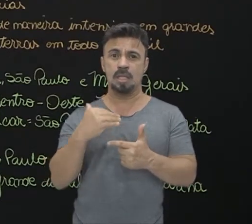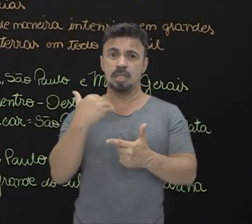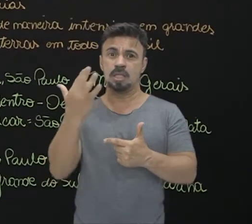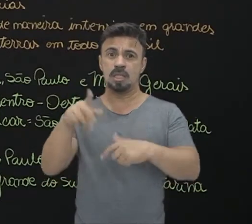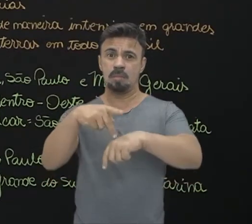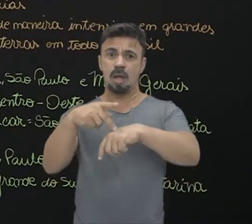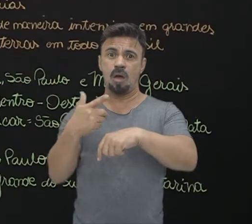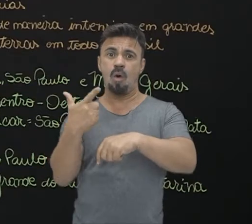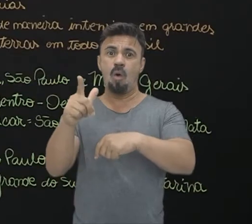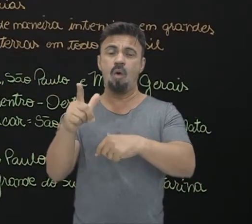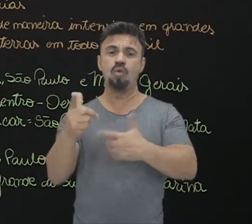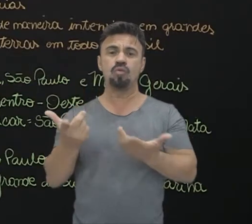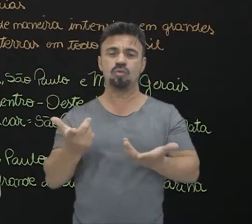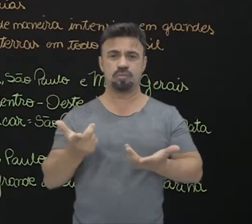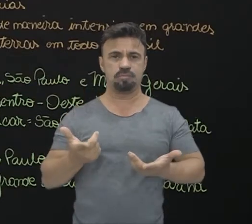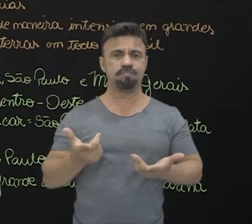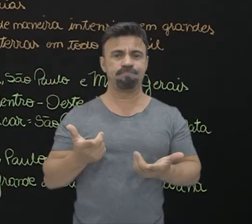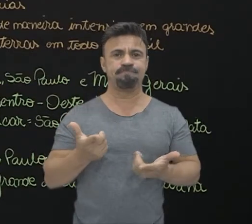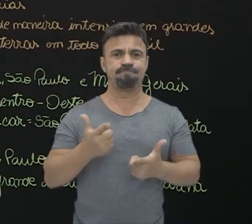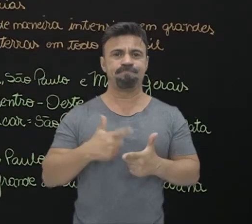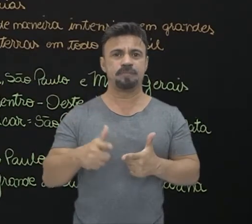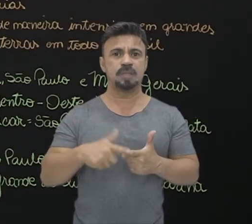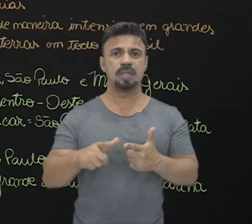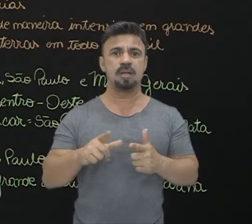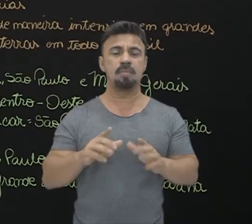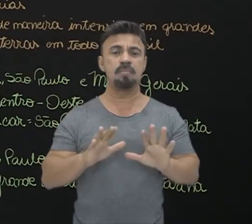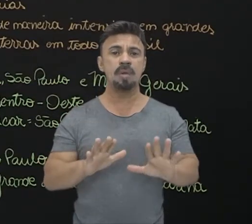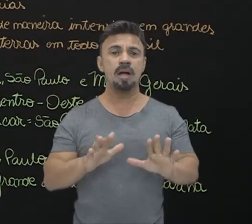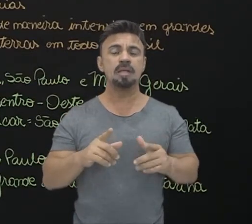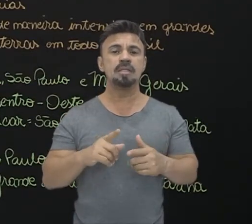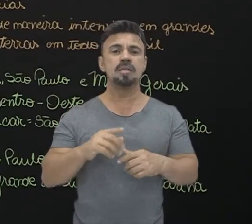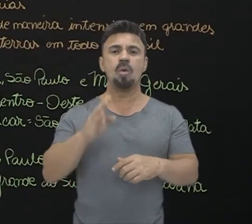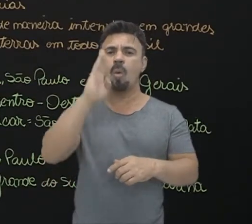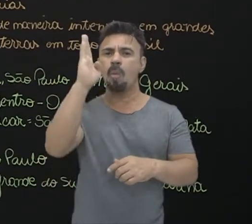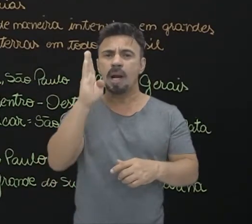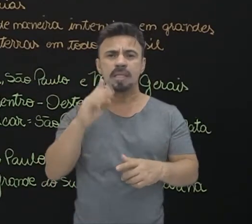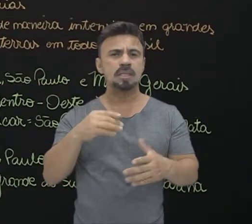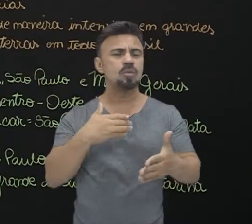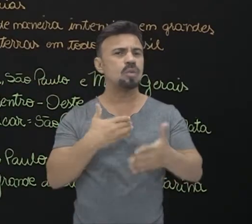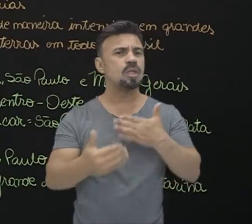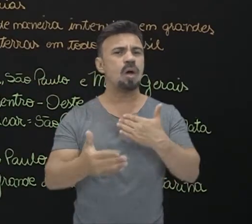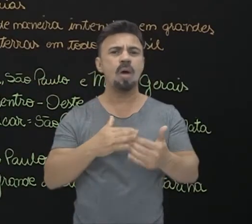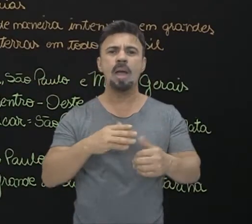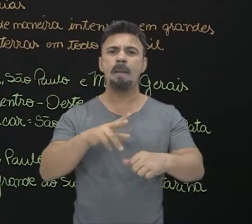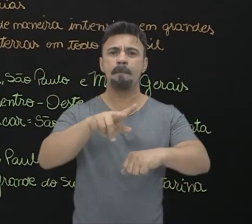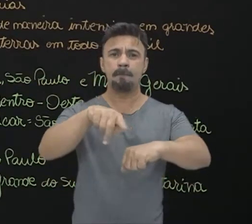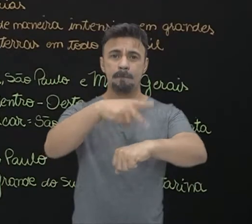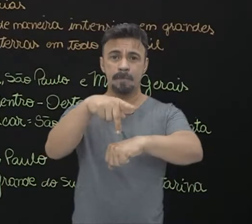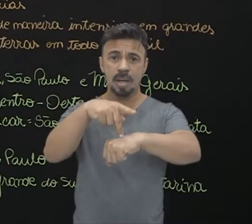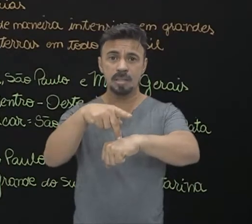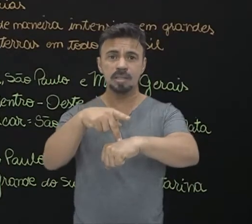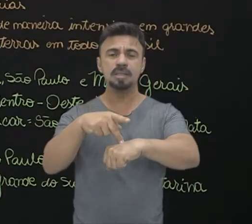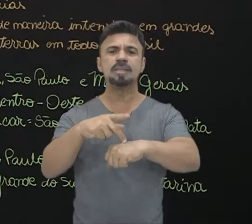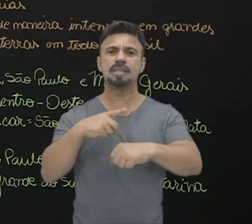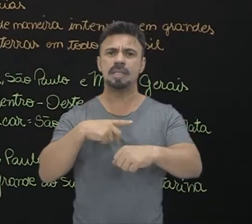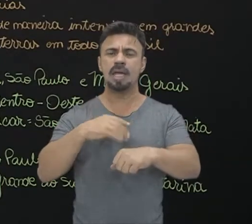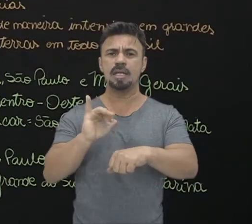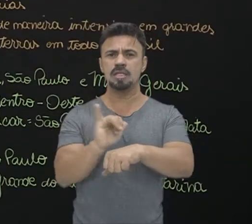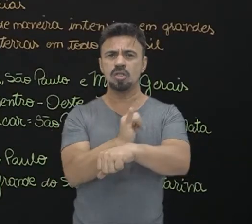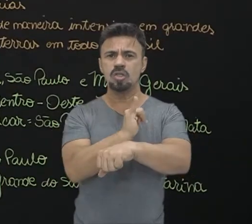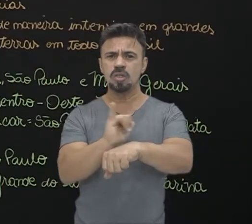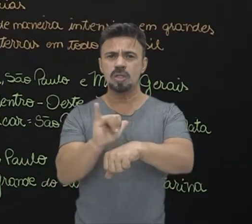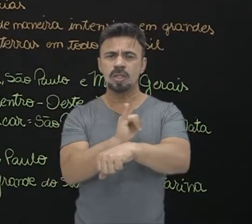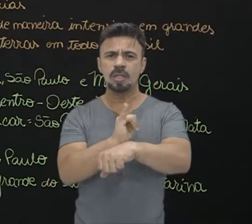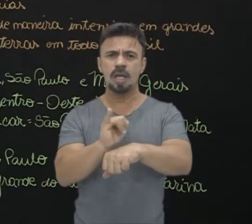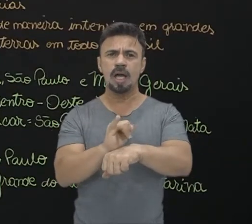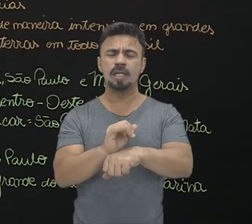ficando desabastecido. Dessa maneira então, não só o Brasil, mas qualquer país tem como estratégia geopolítica